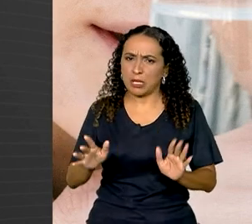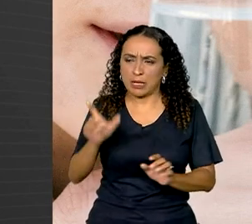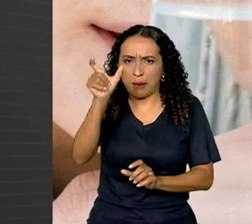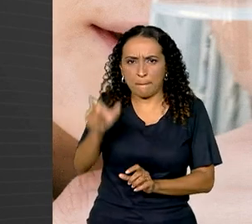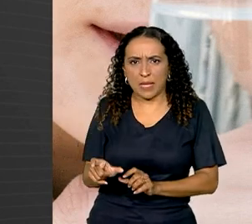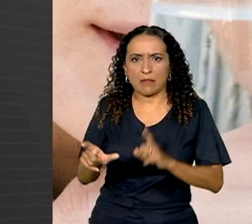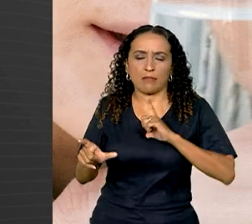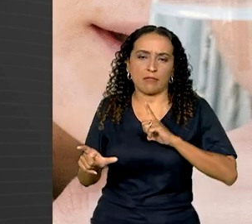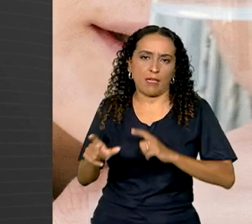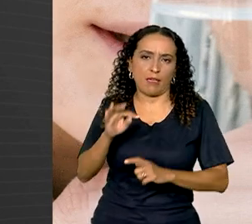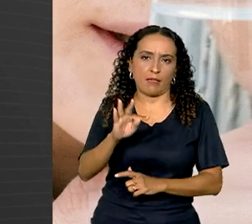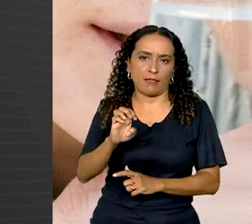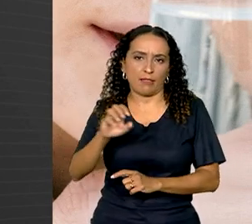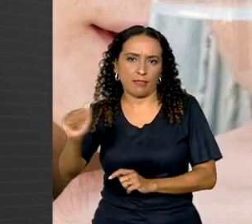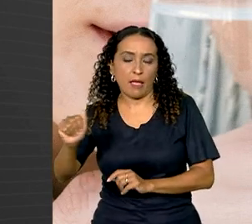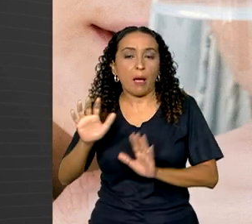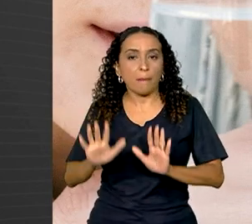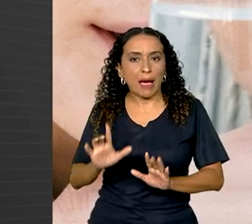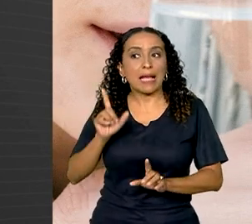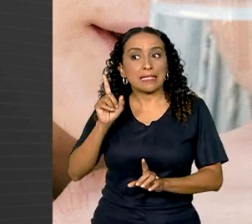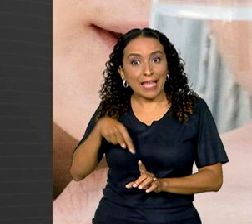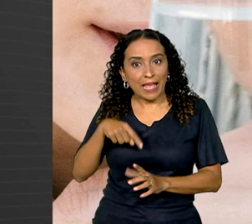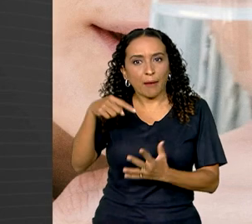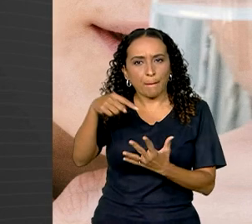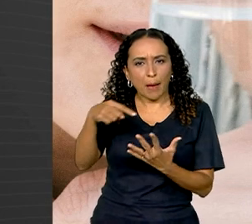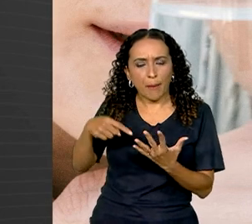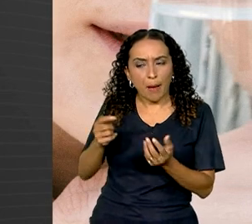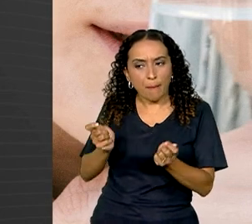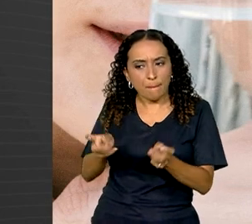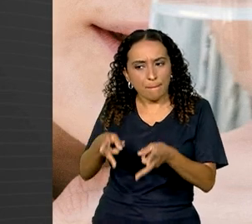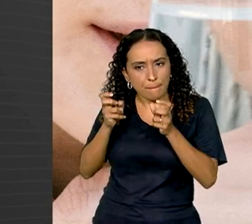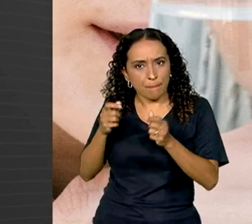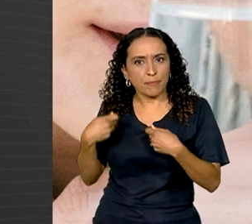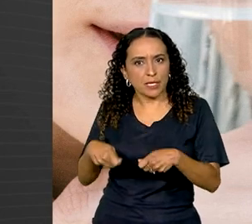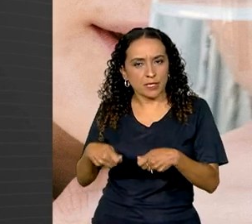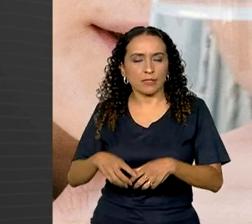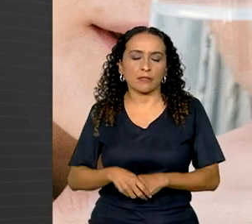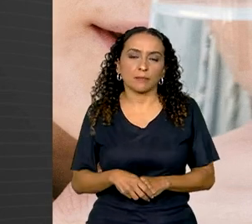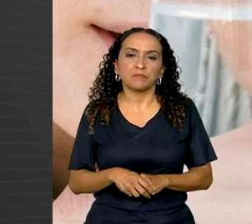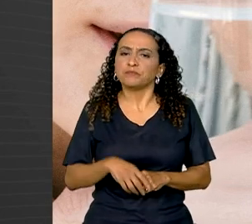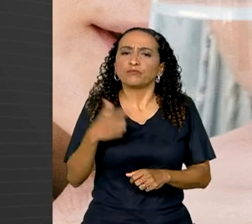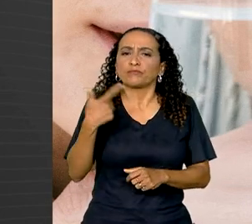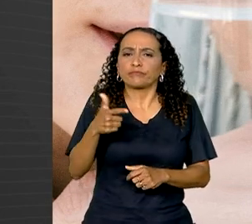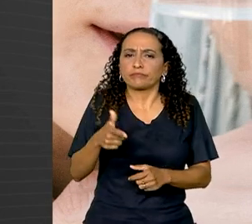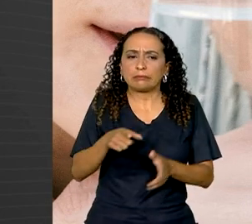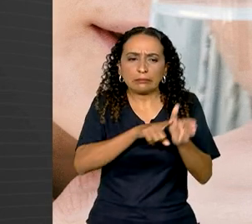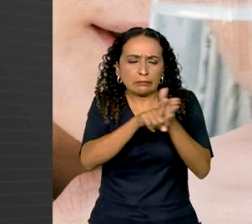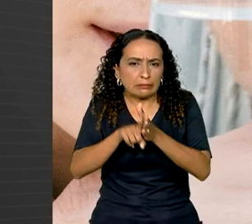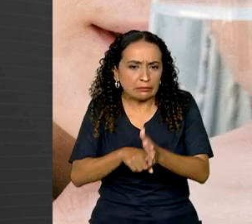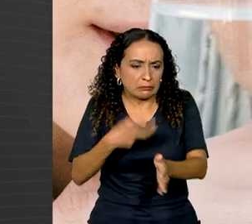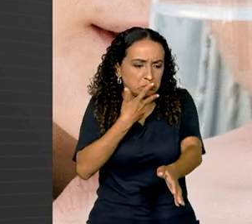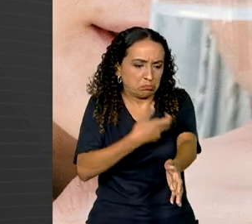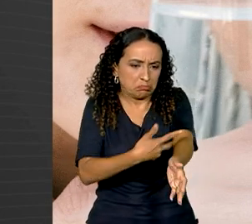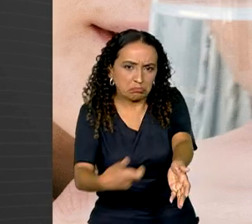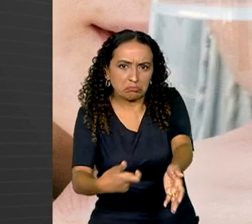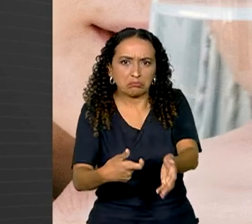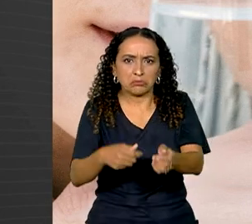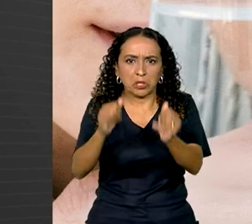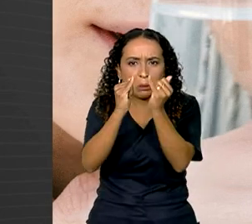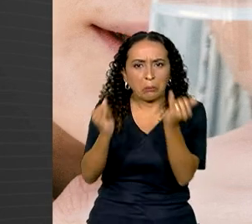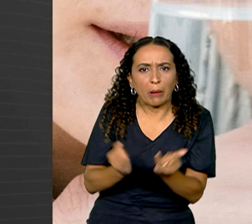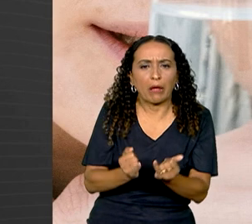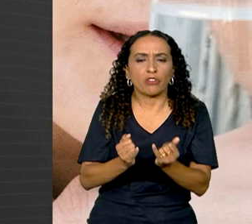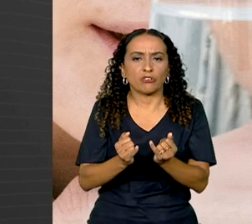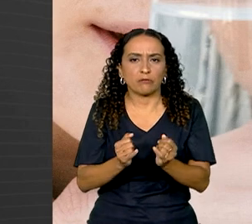pessoa tem autismo, mas são sinais que devem ser observados. Não existem exames de sangue ou imagem